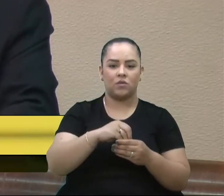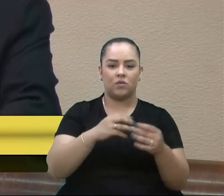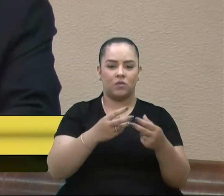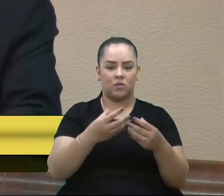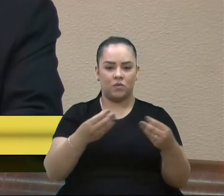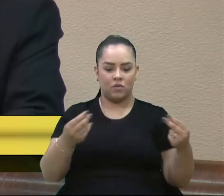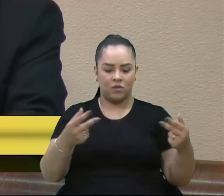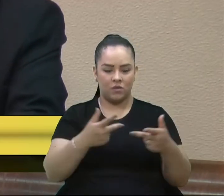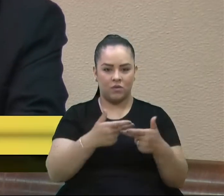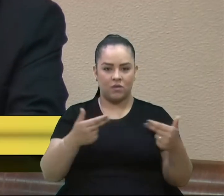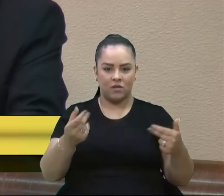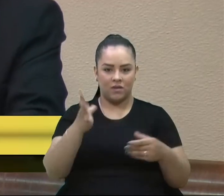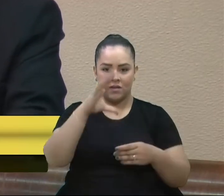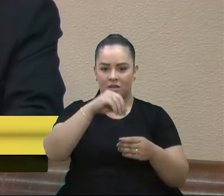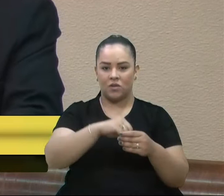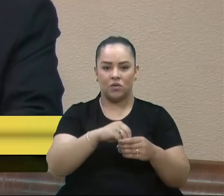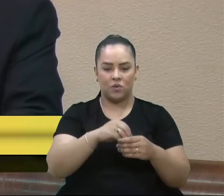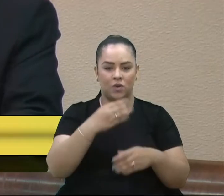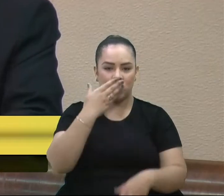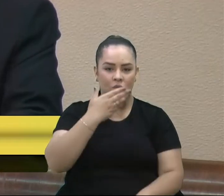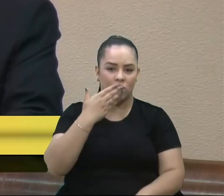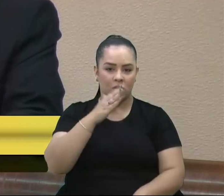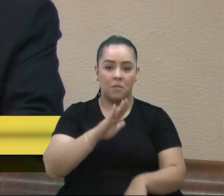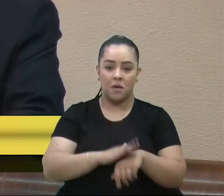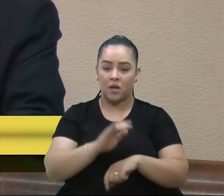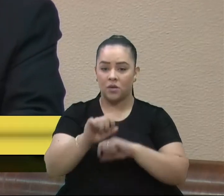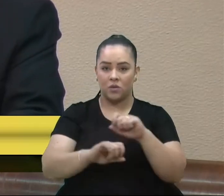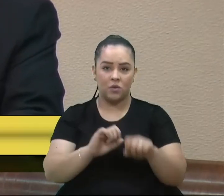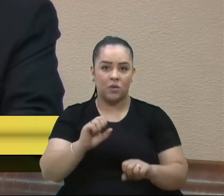um nível de açúcar além do permitido.